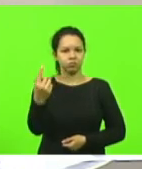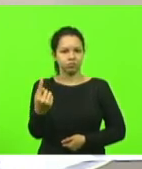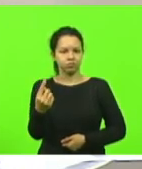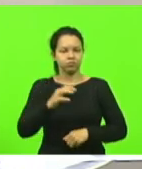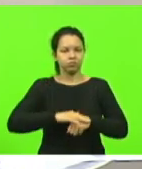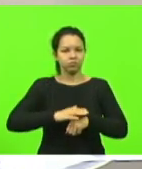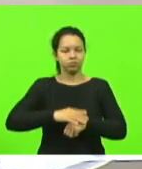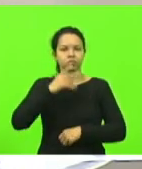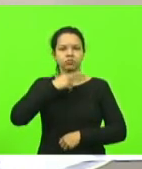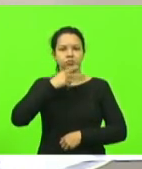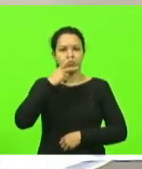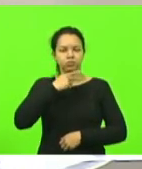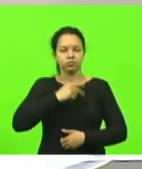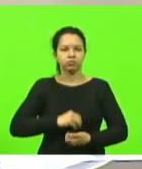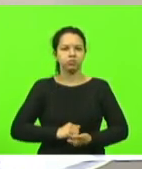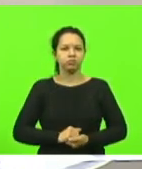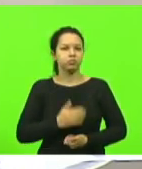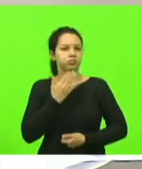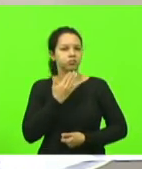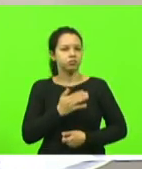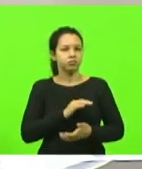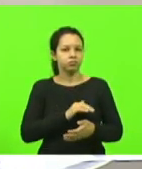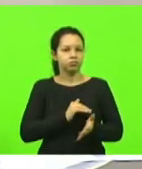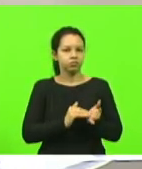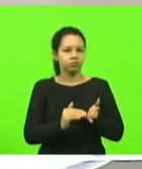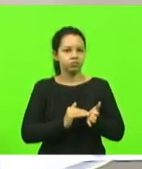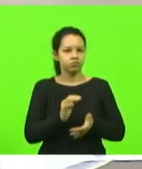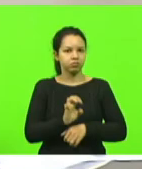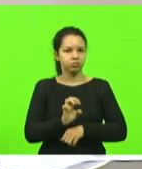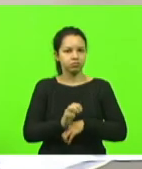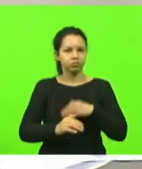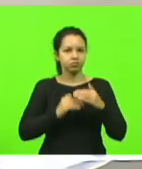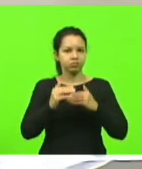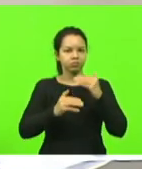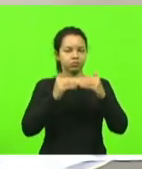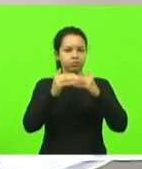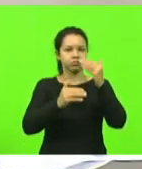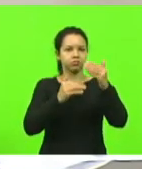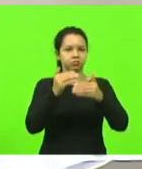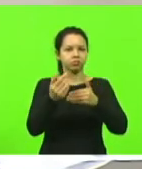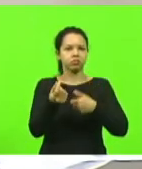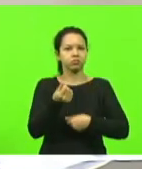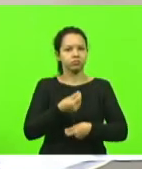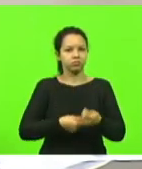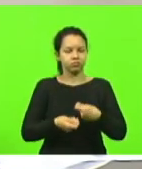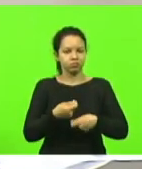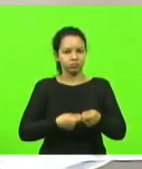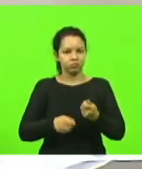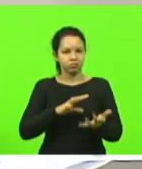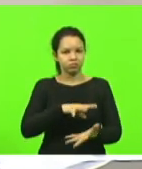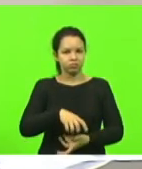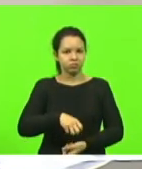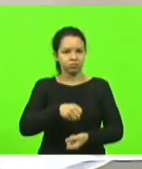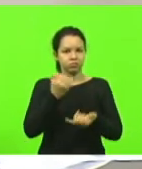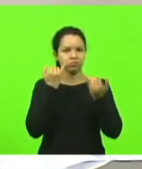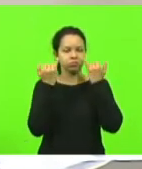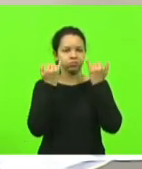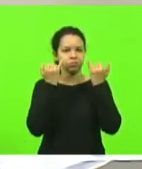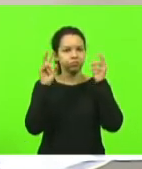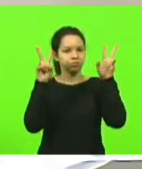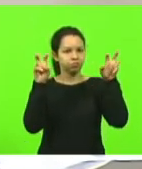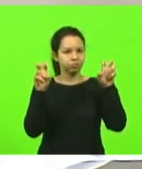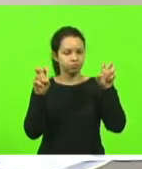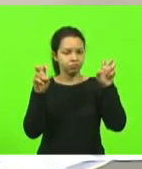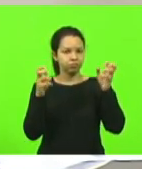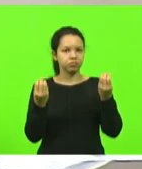Kennedy Nunes, solicitando ao secretário do estado de desenvolvimento econômico sustentável informação acerca da instalação